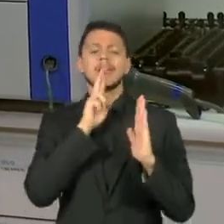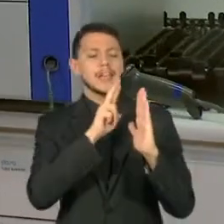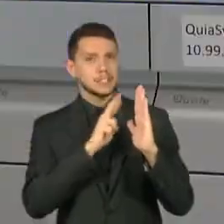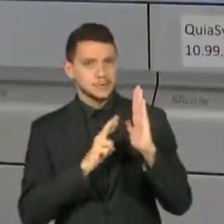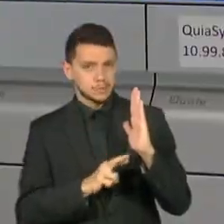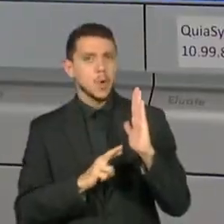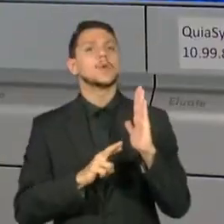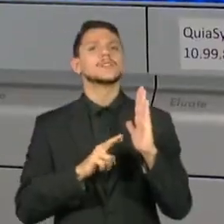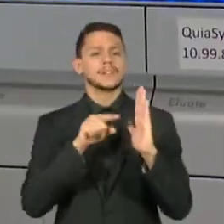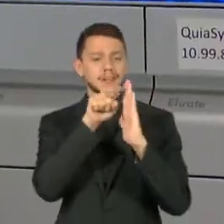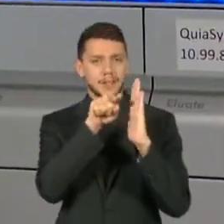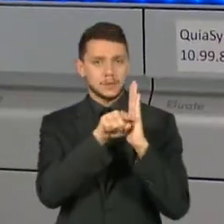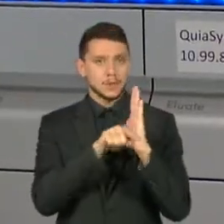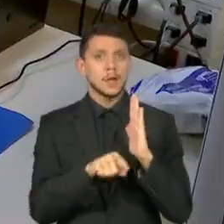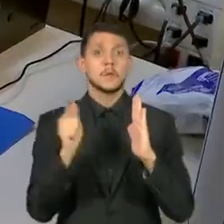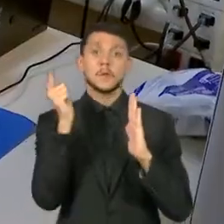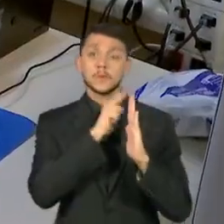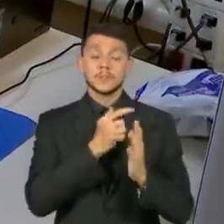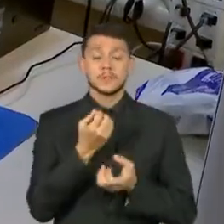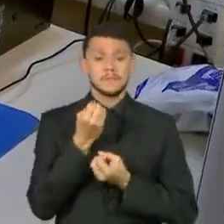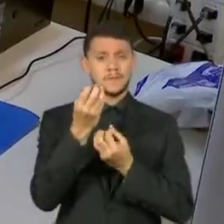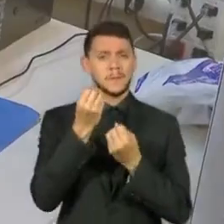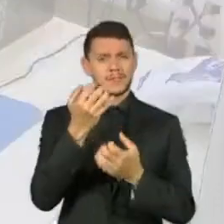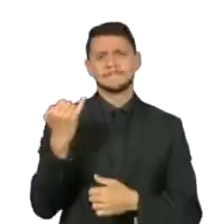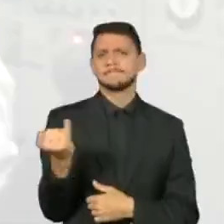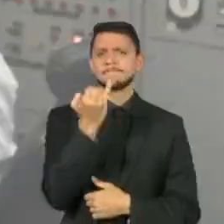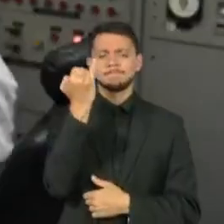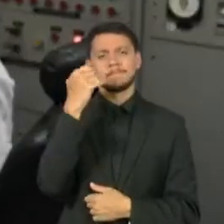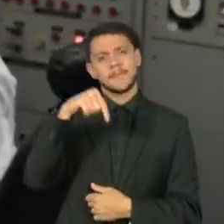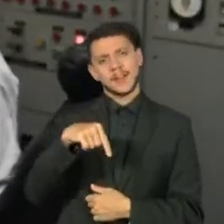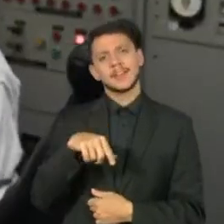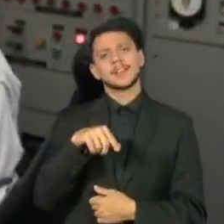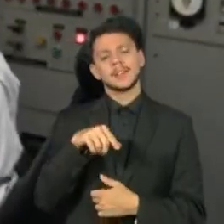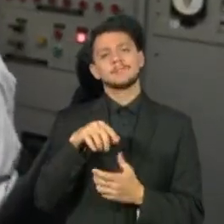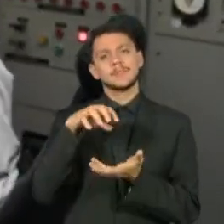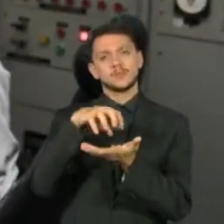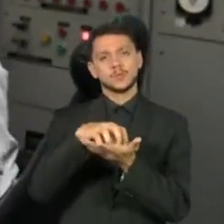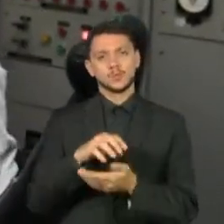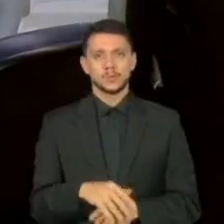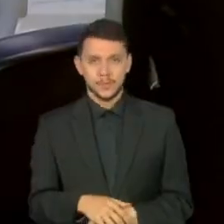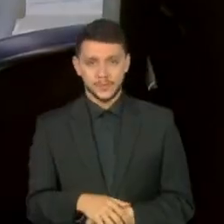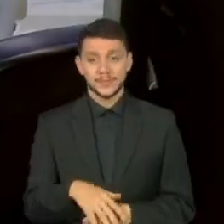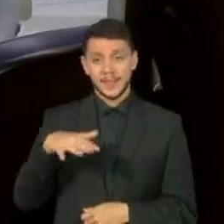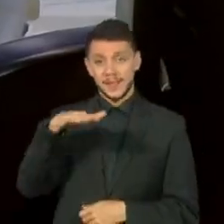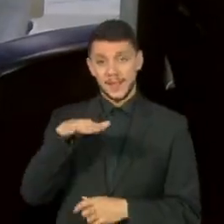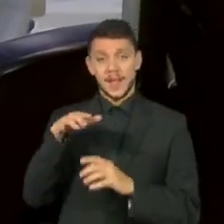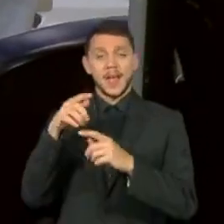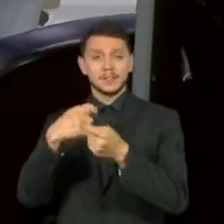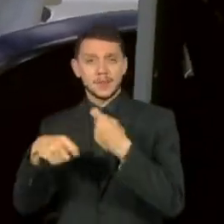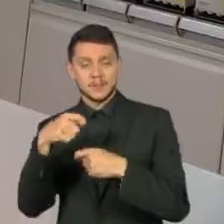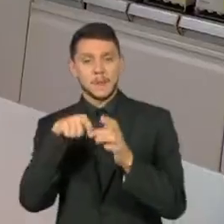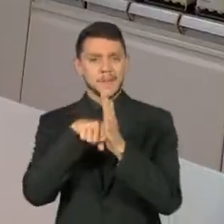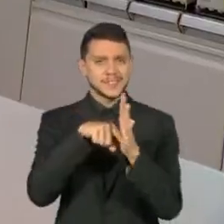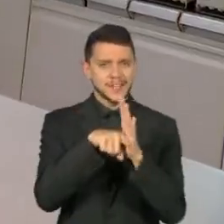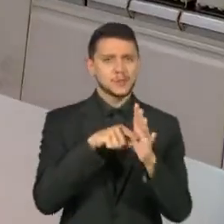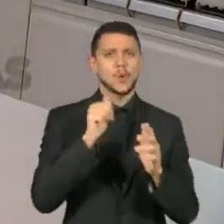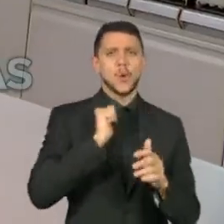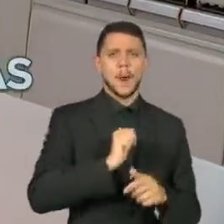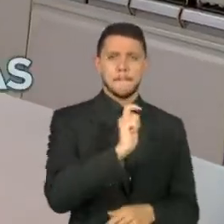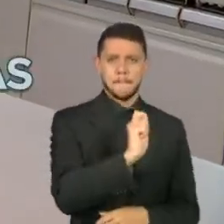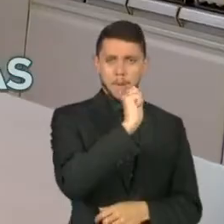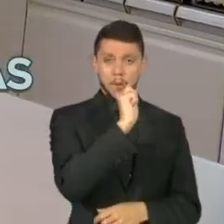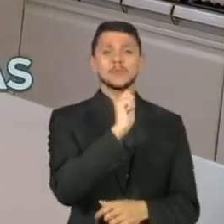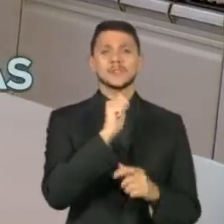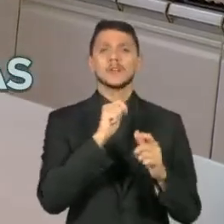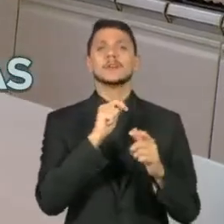conseguiu obter informações muito importantes aqui para o Instituto. Entre corpo administrativo, pesquisadoras e bolsistas, mais de